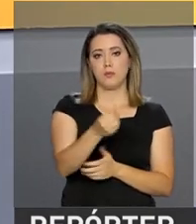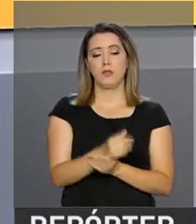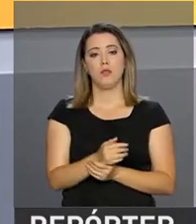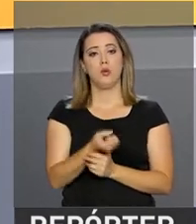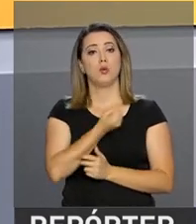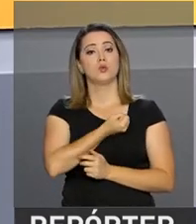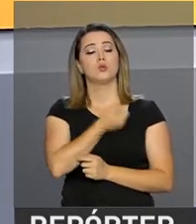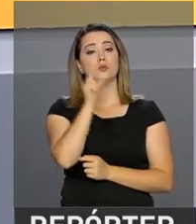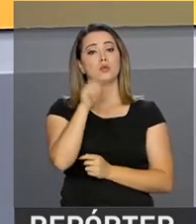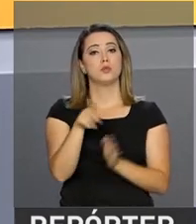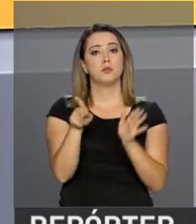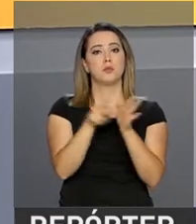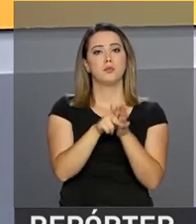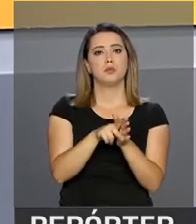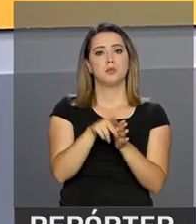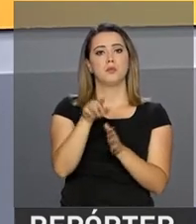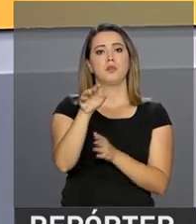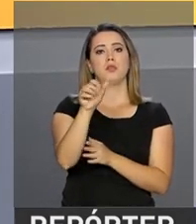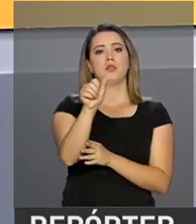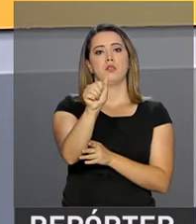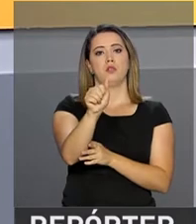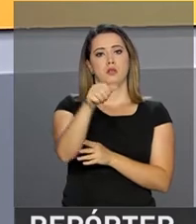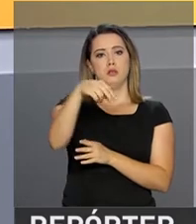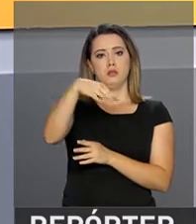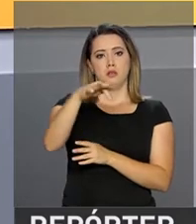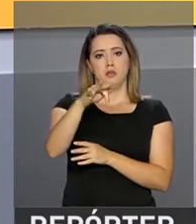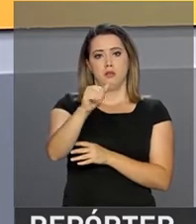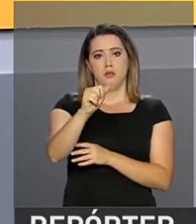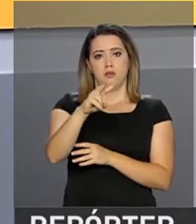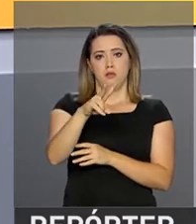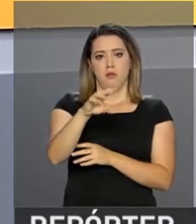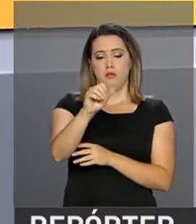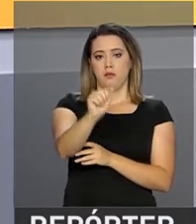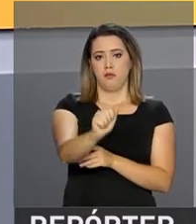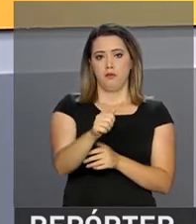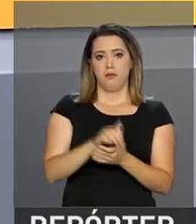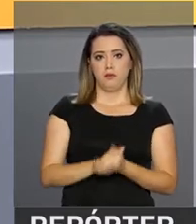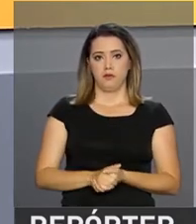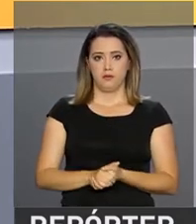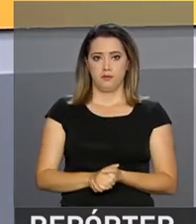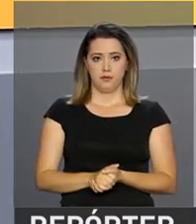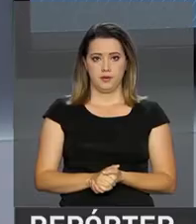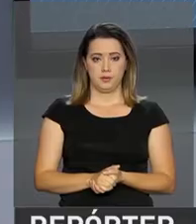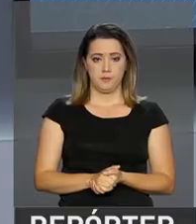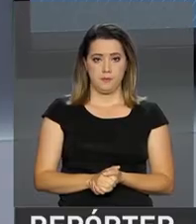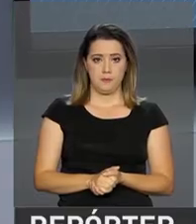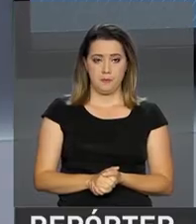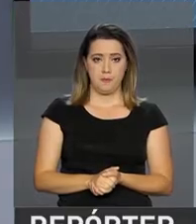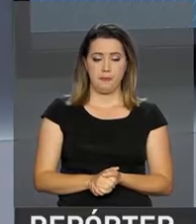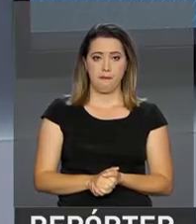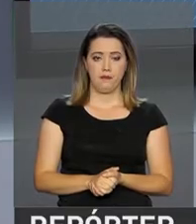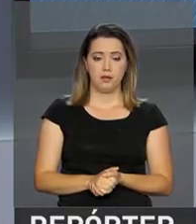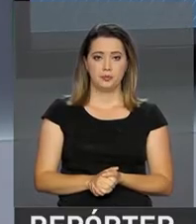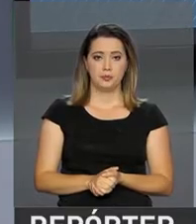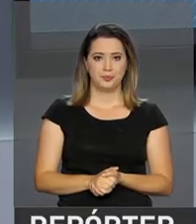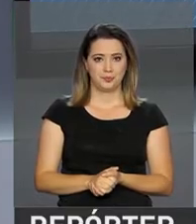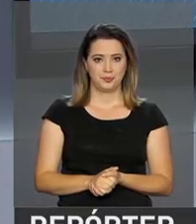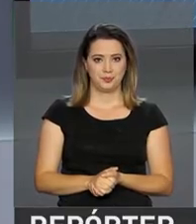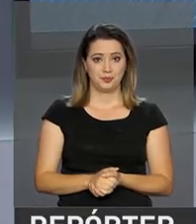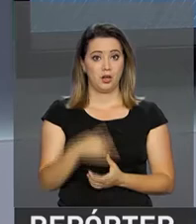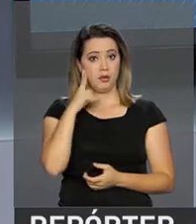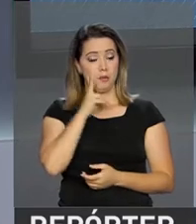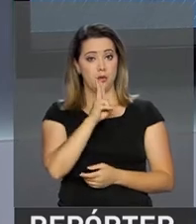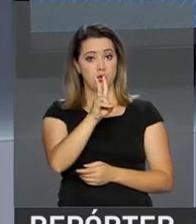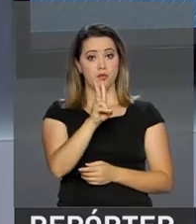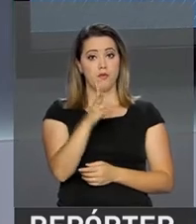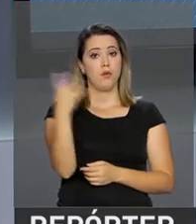Os dados são da Associação Nacional dos Fabricantes de Veículos Automotores, Anfávia. E a consulta ao quarto